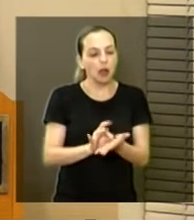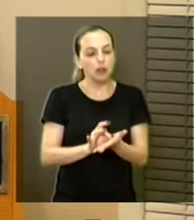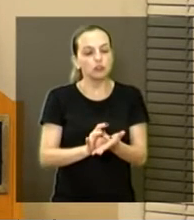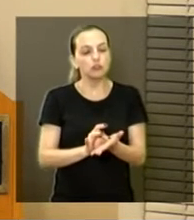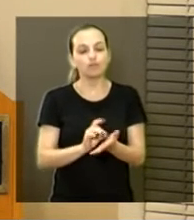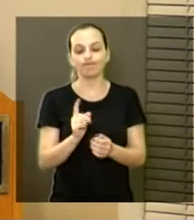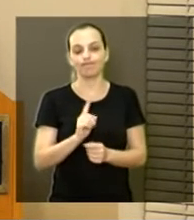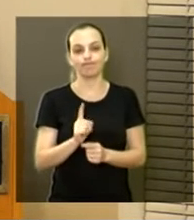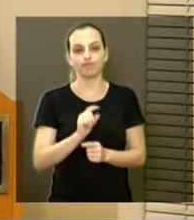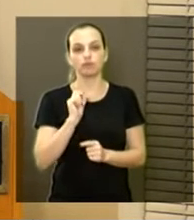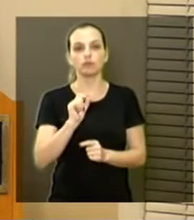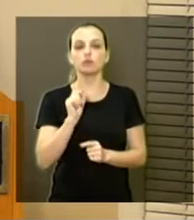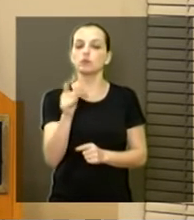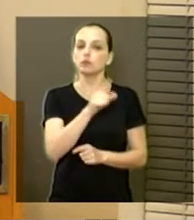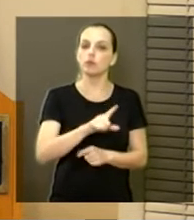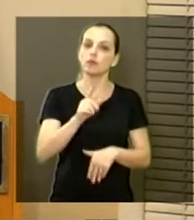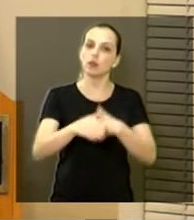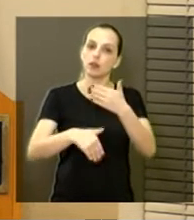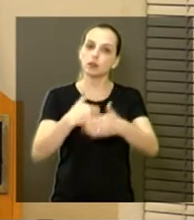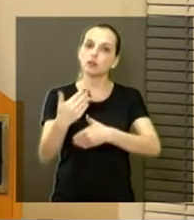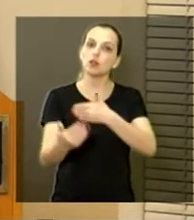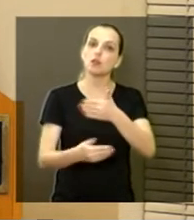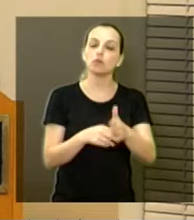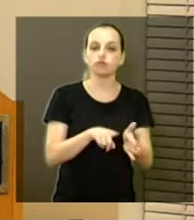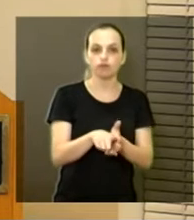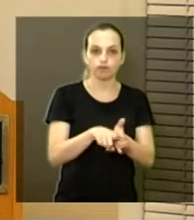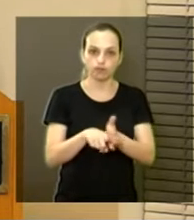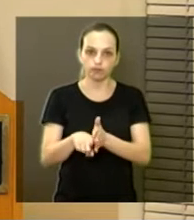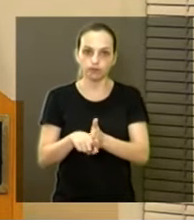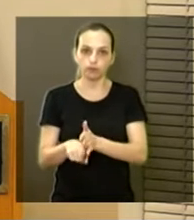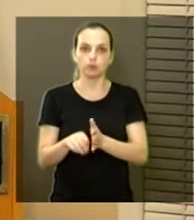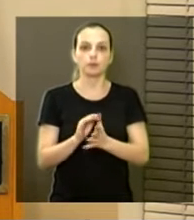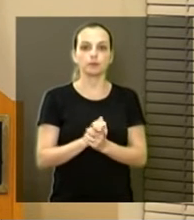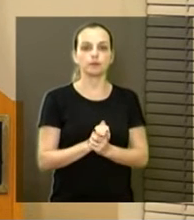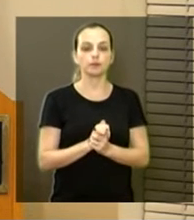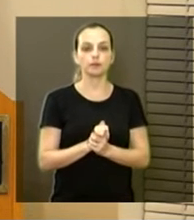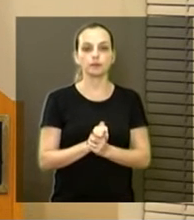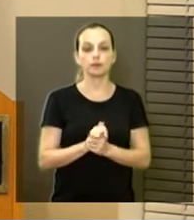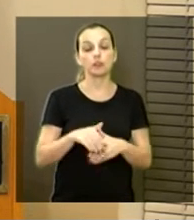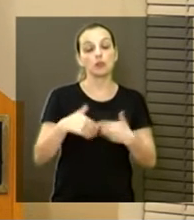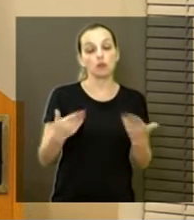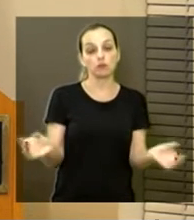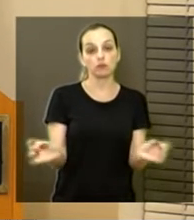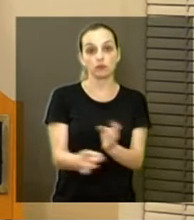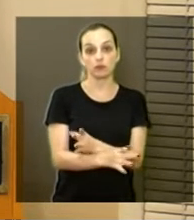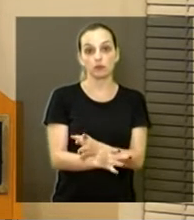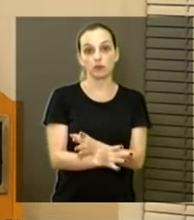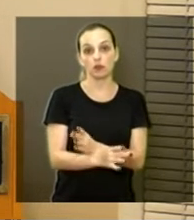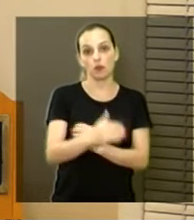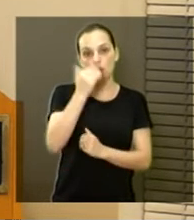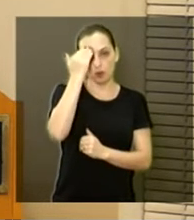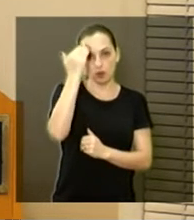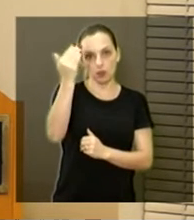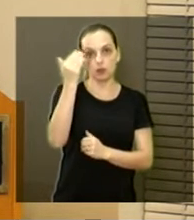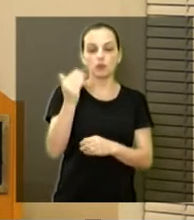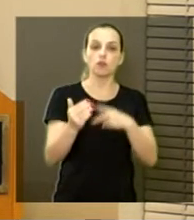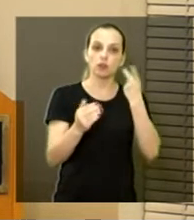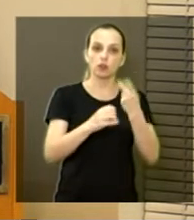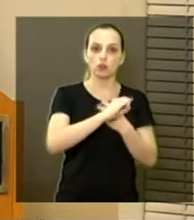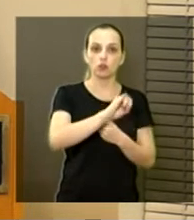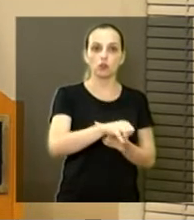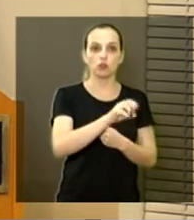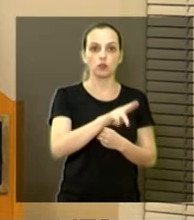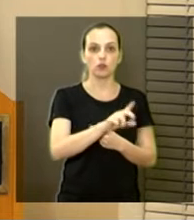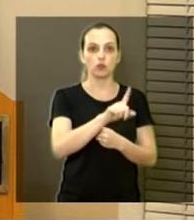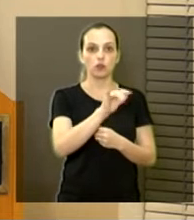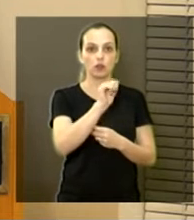continuar desenvolvendo essas consultorias ainda. Mas, enfim, estamos encerrando, e quero agradecer a Juliana, o Lucas, e